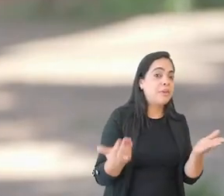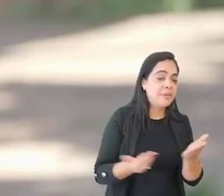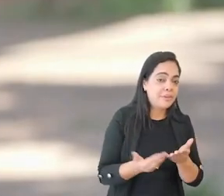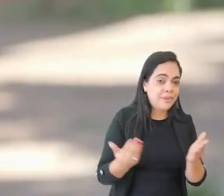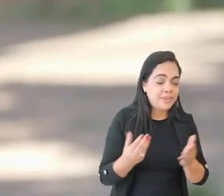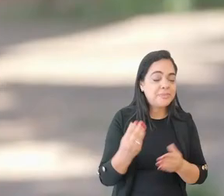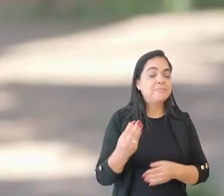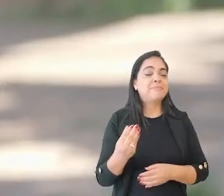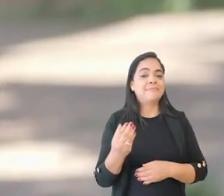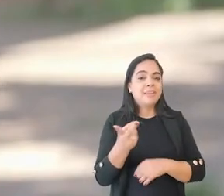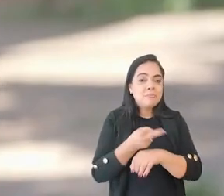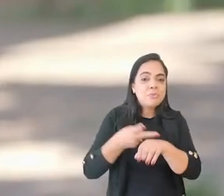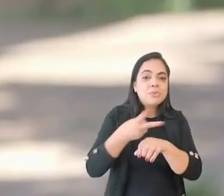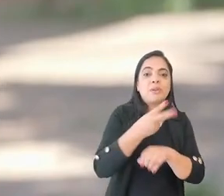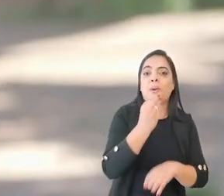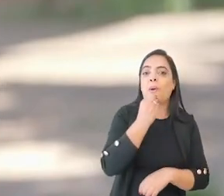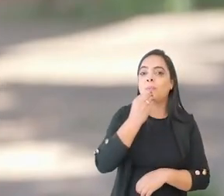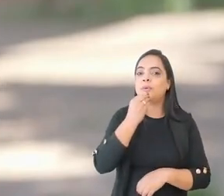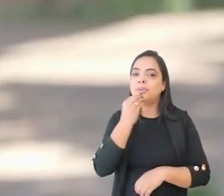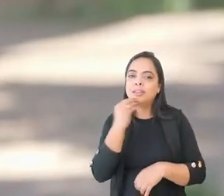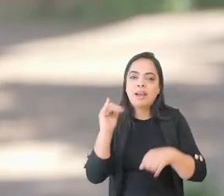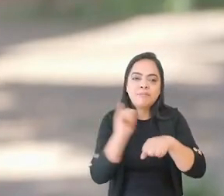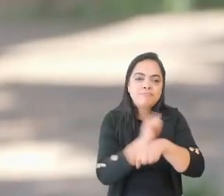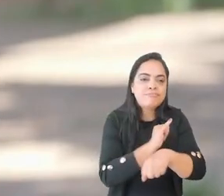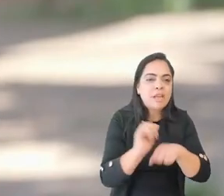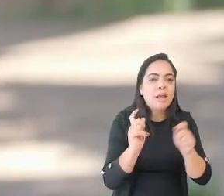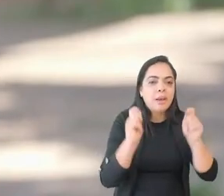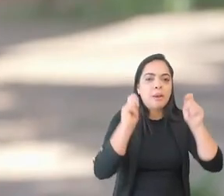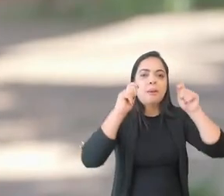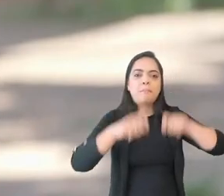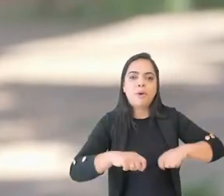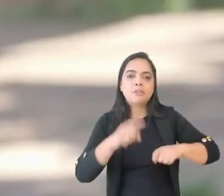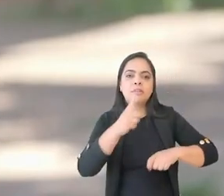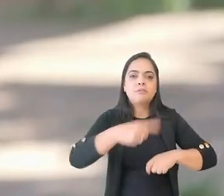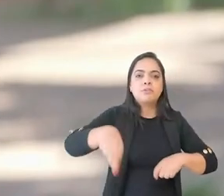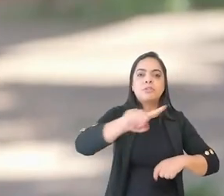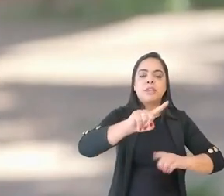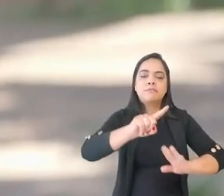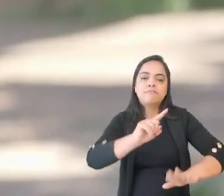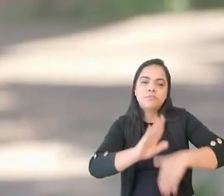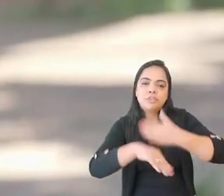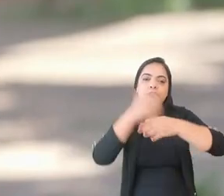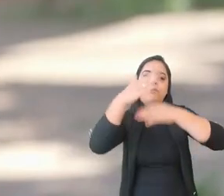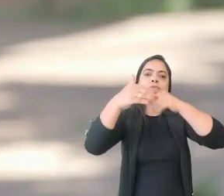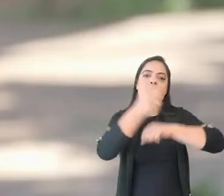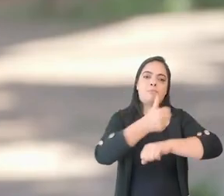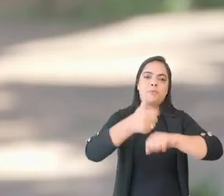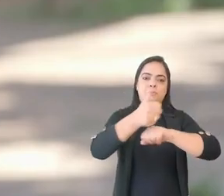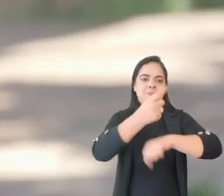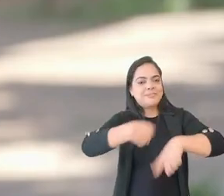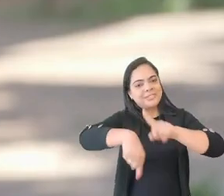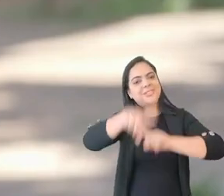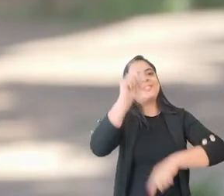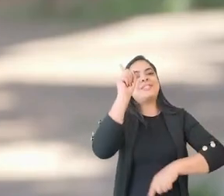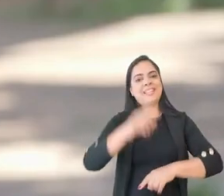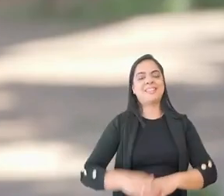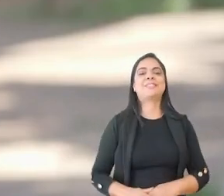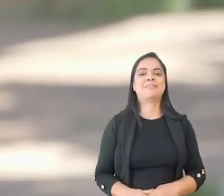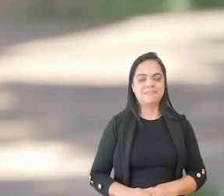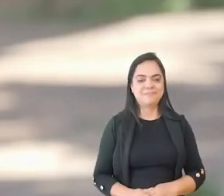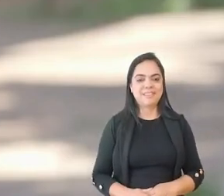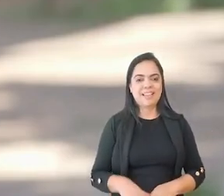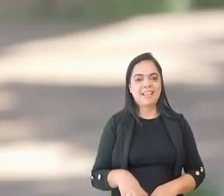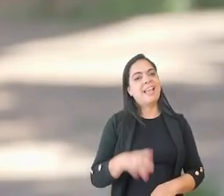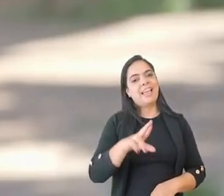Buscando oportunidades, buscando ferramentas que possam te levar a desenvolver uma carreira de sucesso dentro da ZRI.